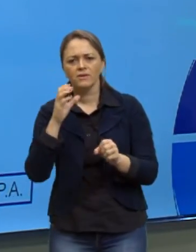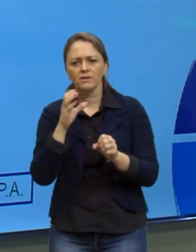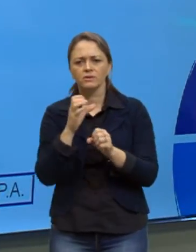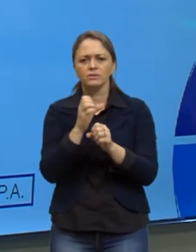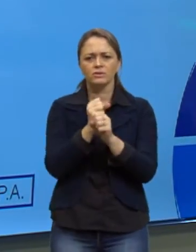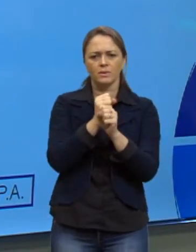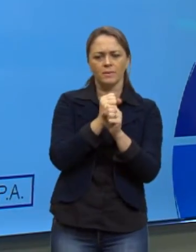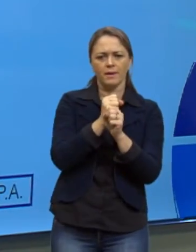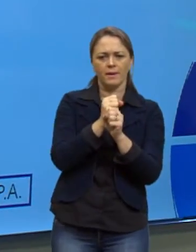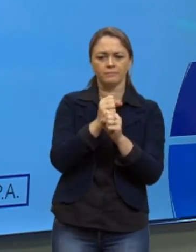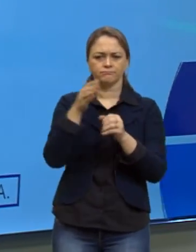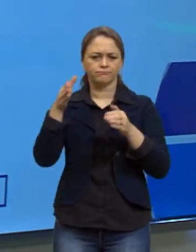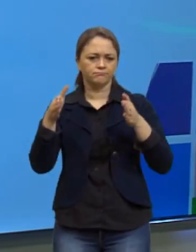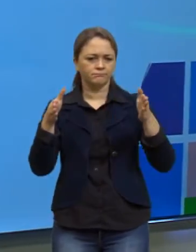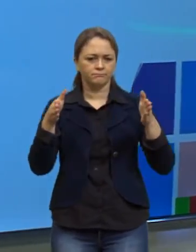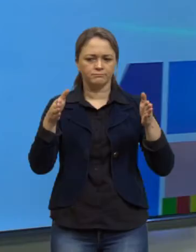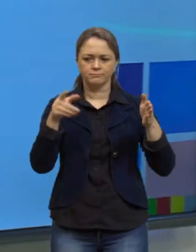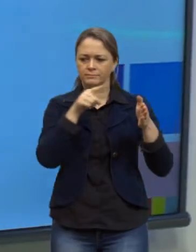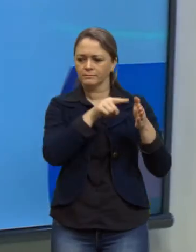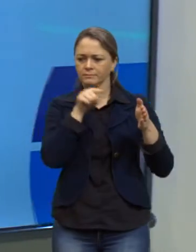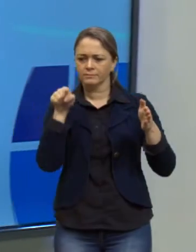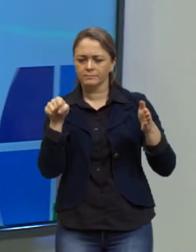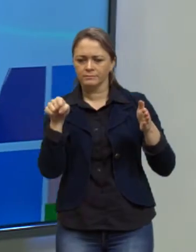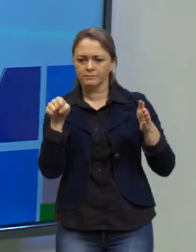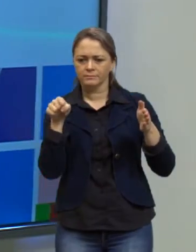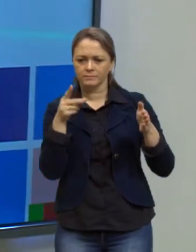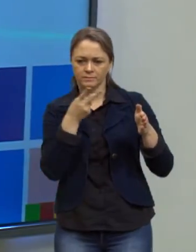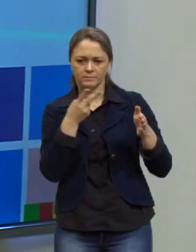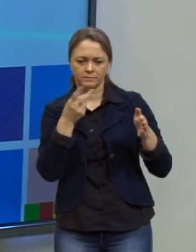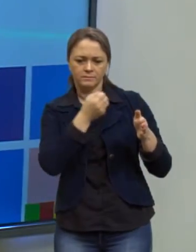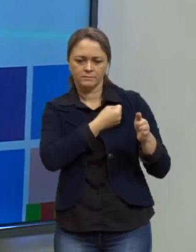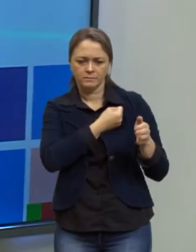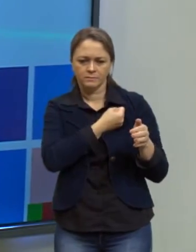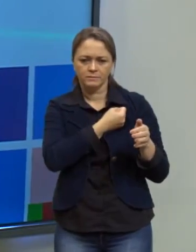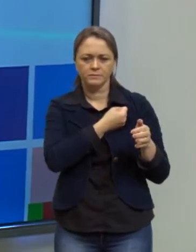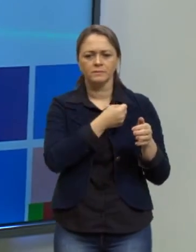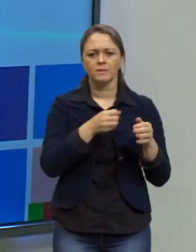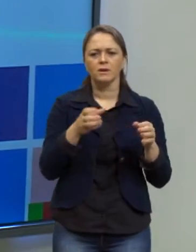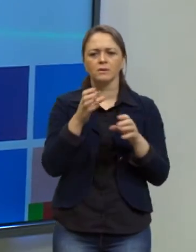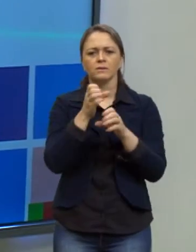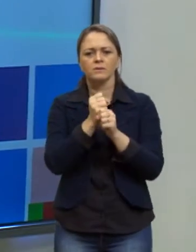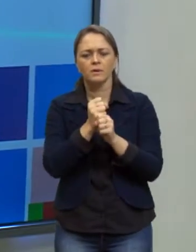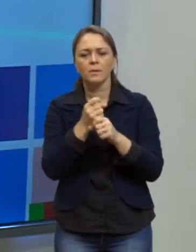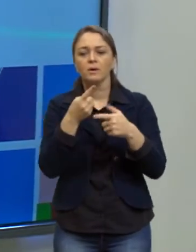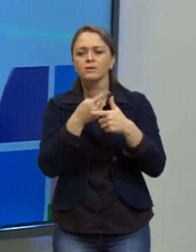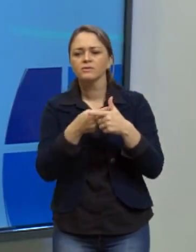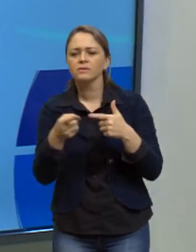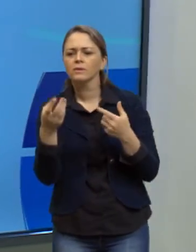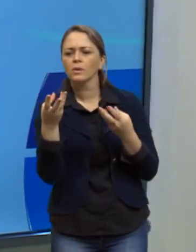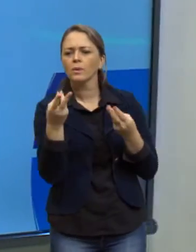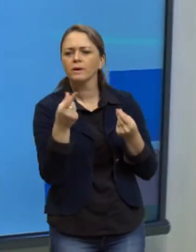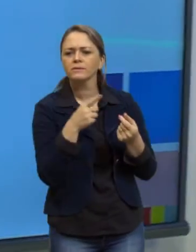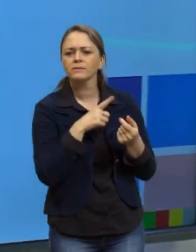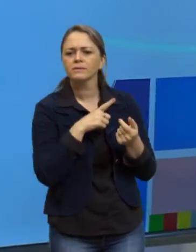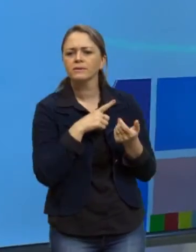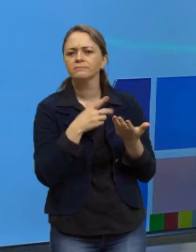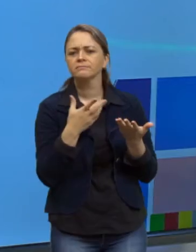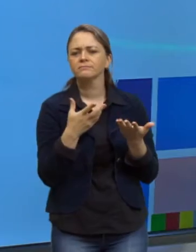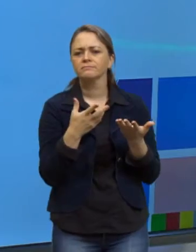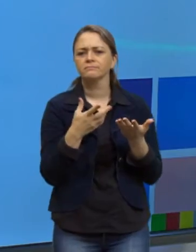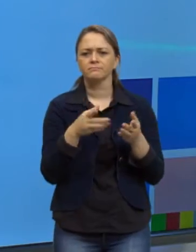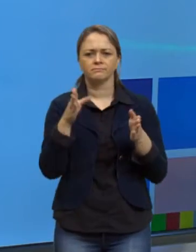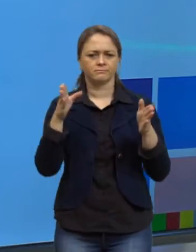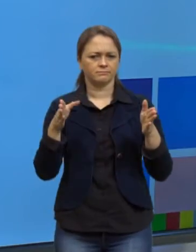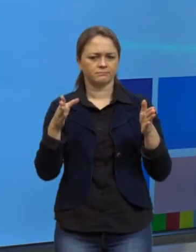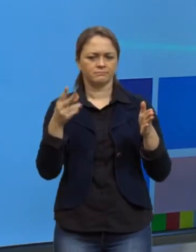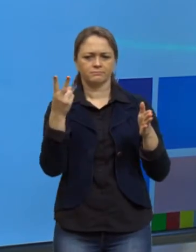gente está falando das extremidades, então a gente está falando de dois termos, e dividir pelo número de termos que eu somo. Se eu estou falando de dois